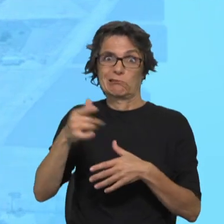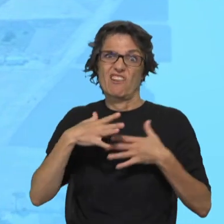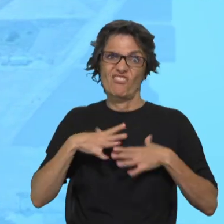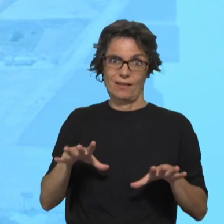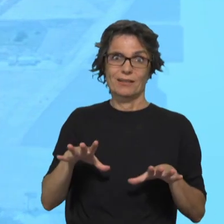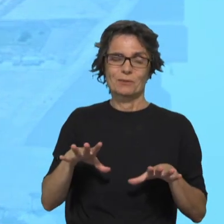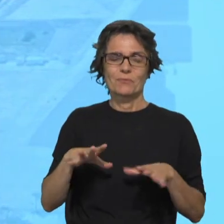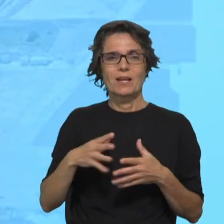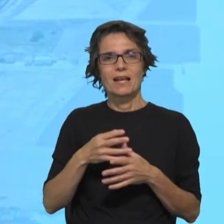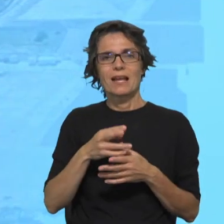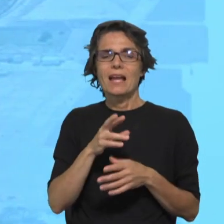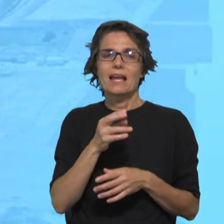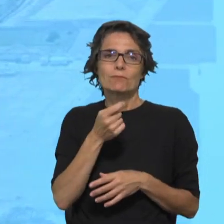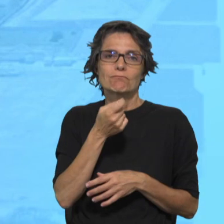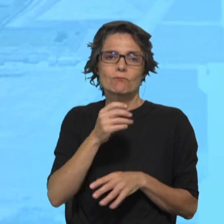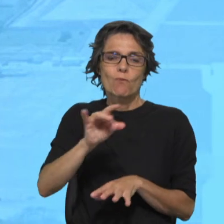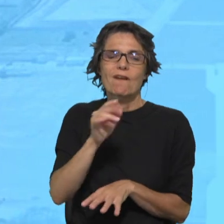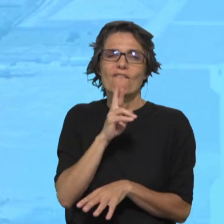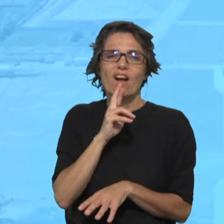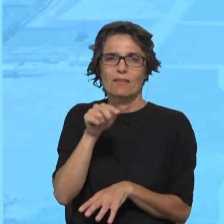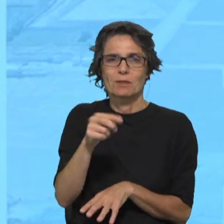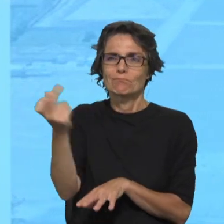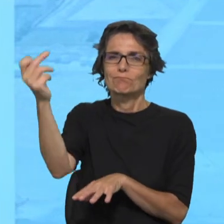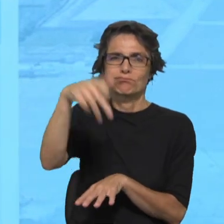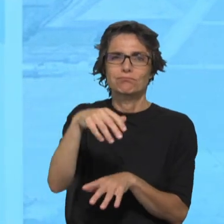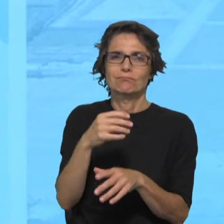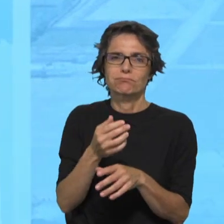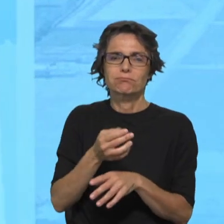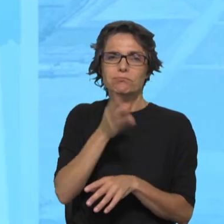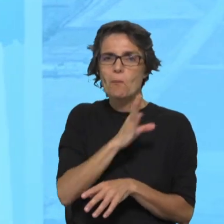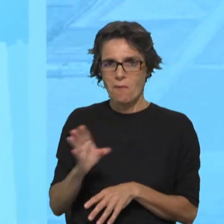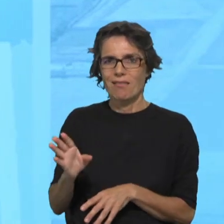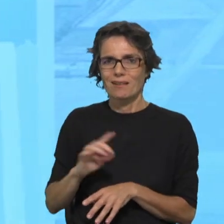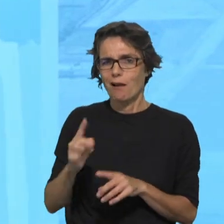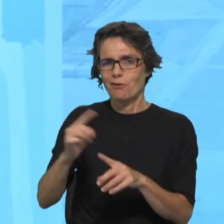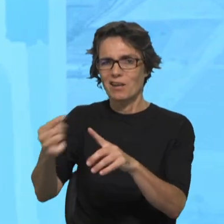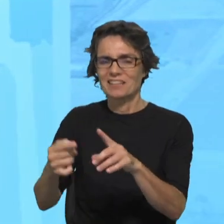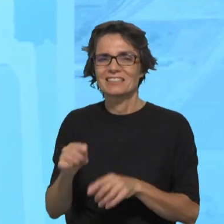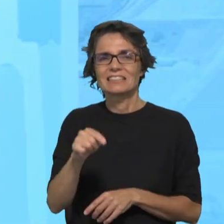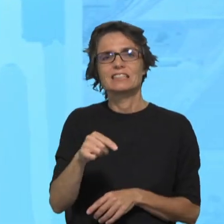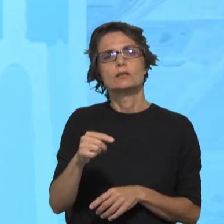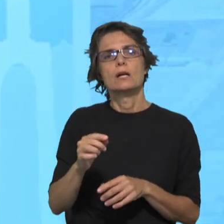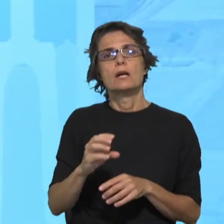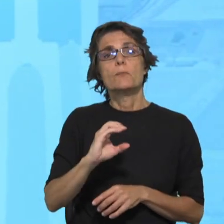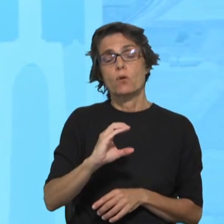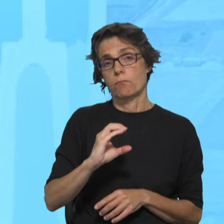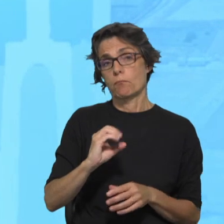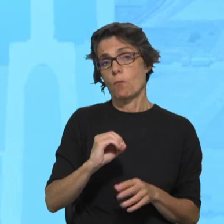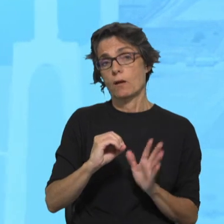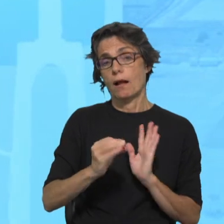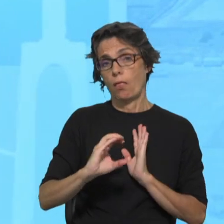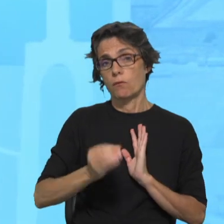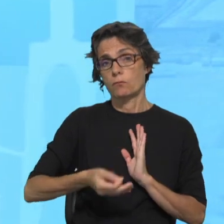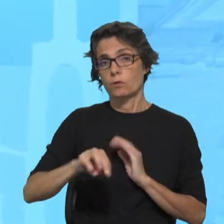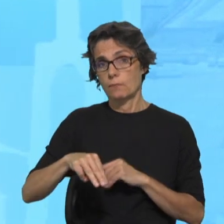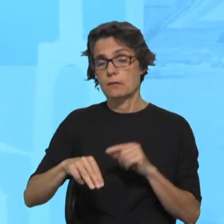hábito de ir a Fátima e de ali se reunir. Para a obra católica portuguesa de migrações, há também uma ocasião muito especial para